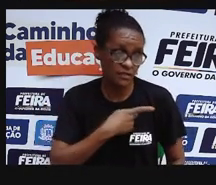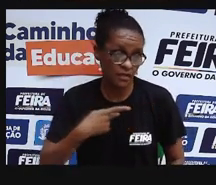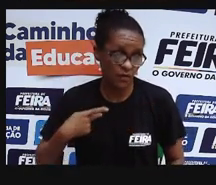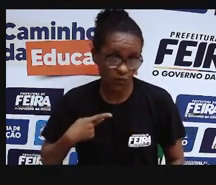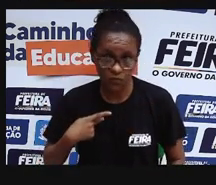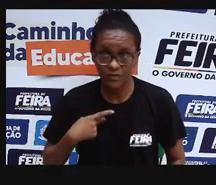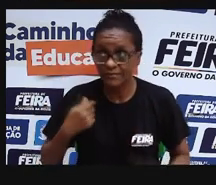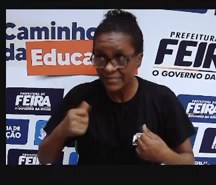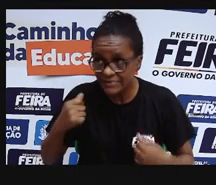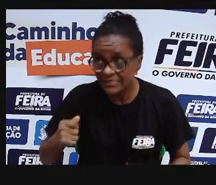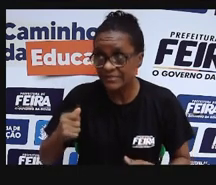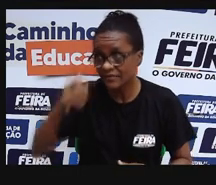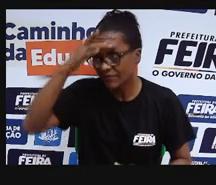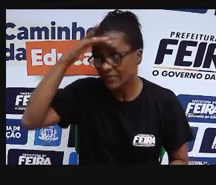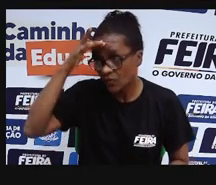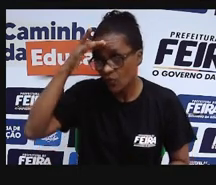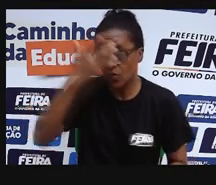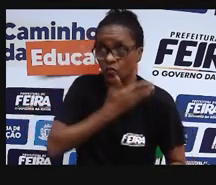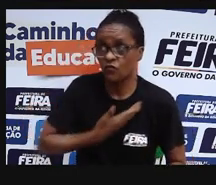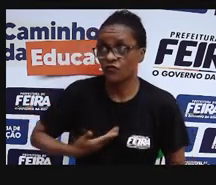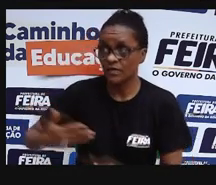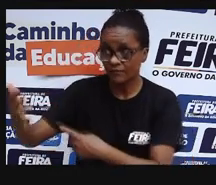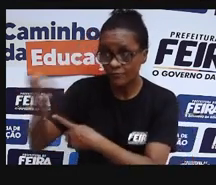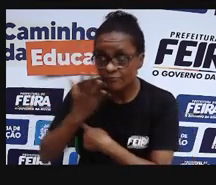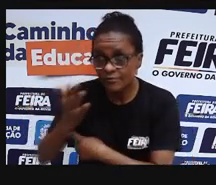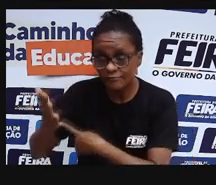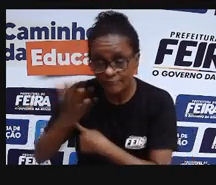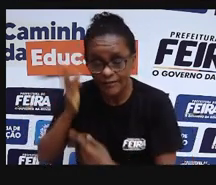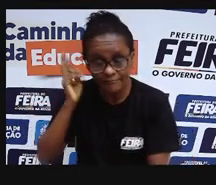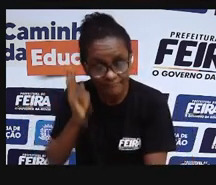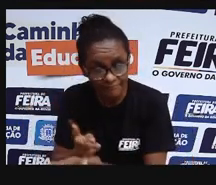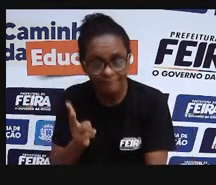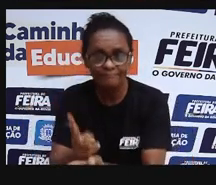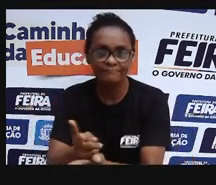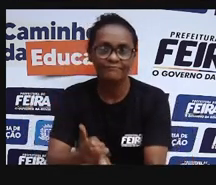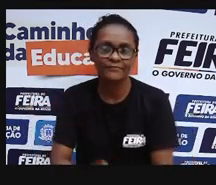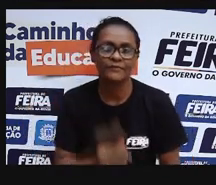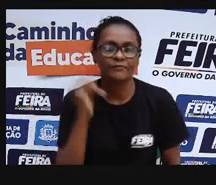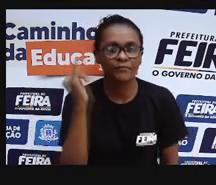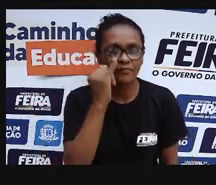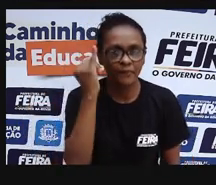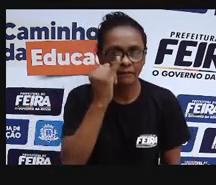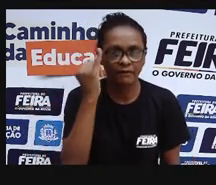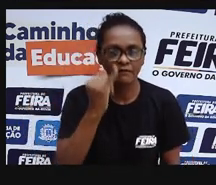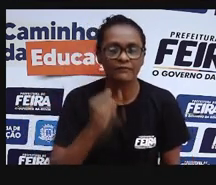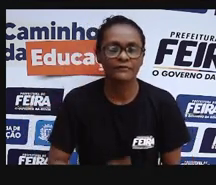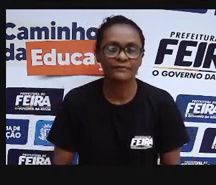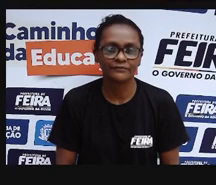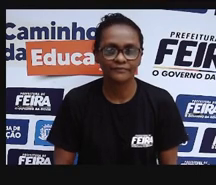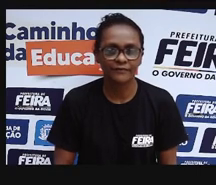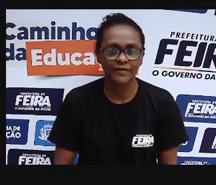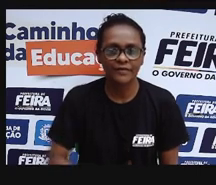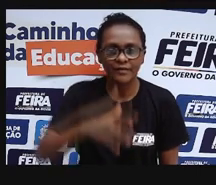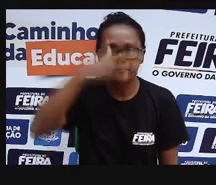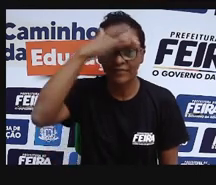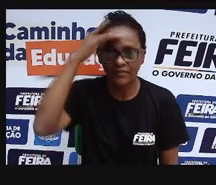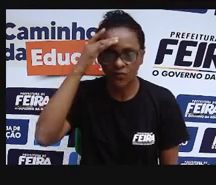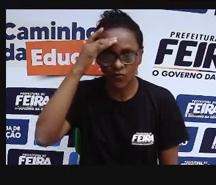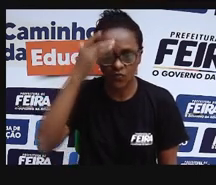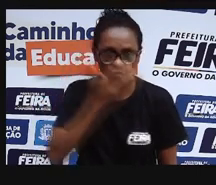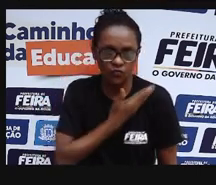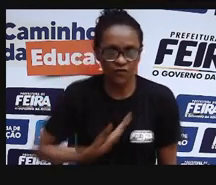são todos nós. E não apenas alguns, ok? E é importante deixar claro o dever do Estado.